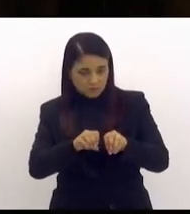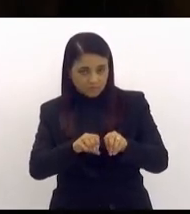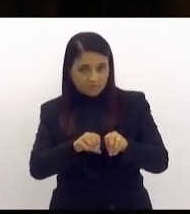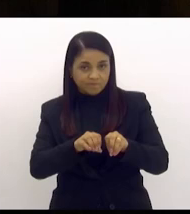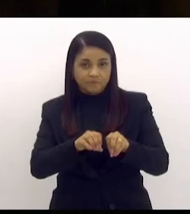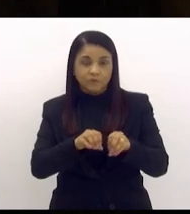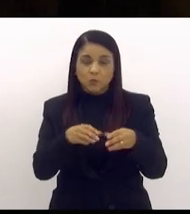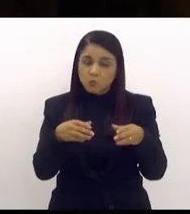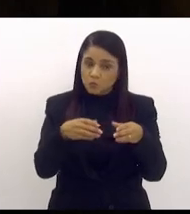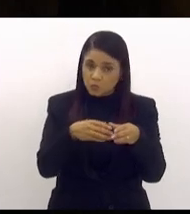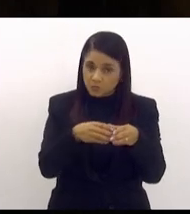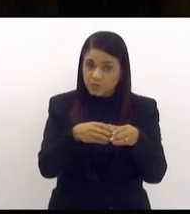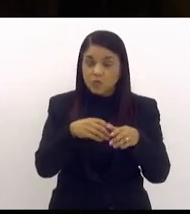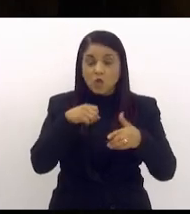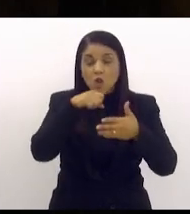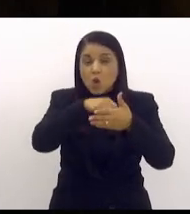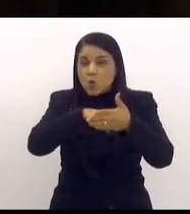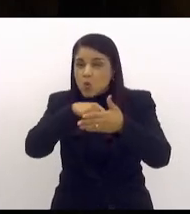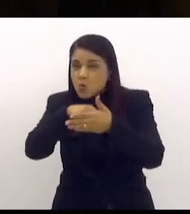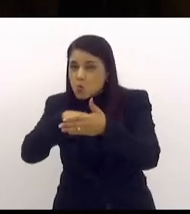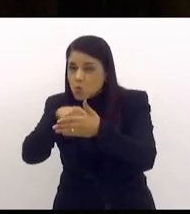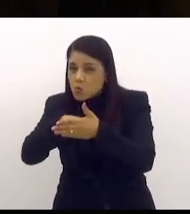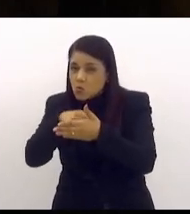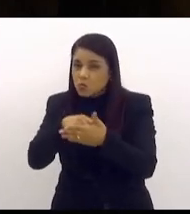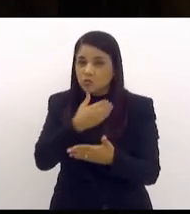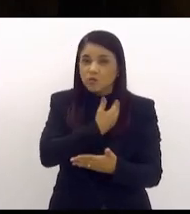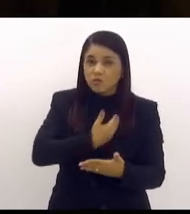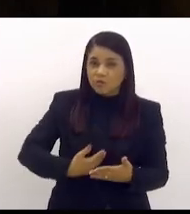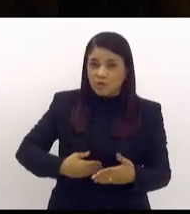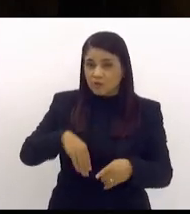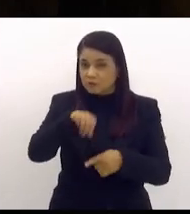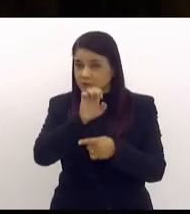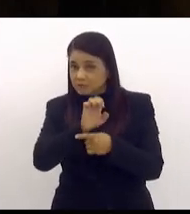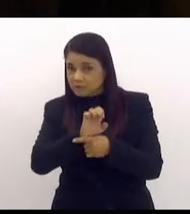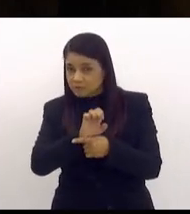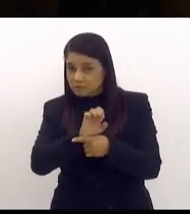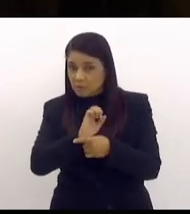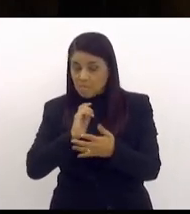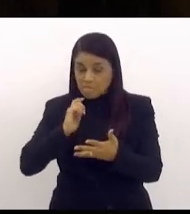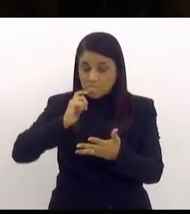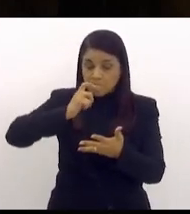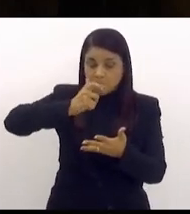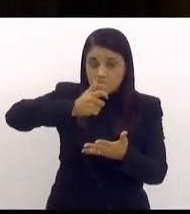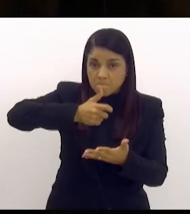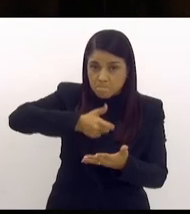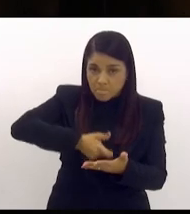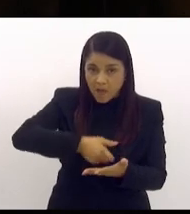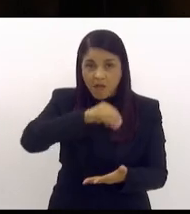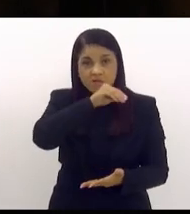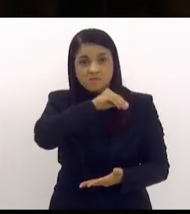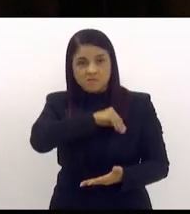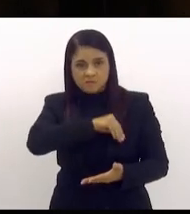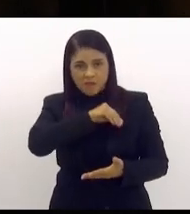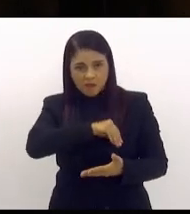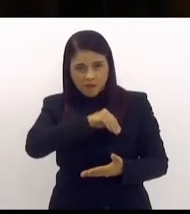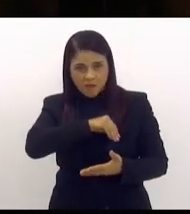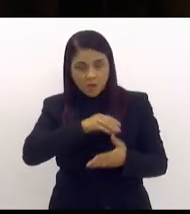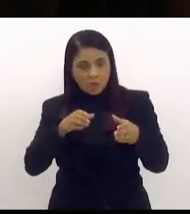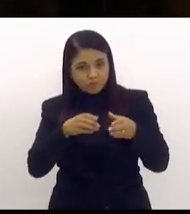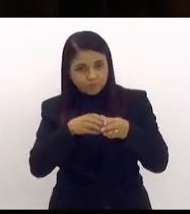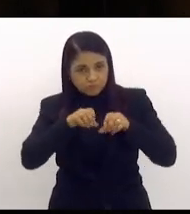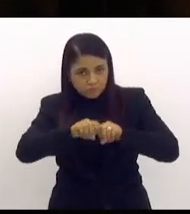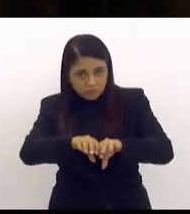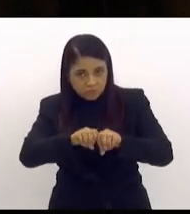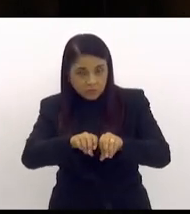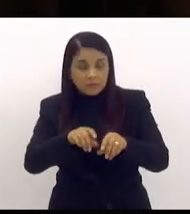que a nossa luta para que o governo de estado pague o piso nacional da educação e pague o